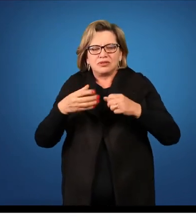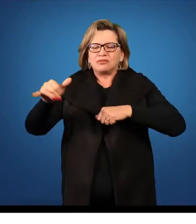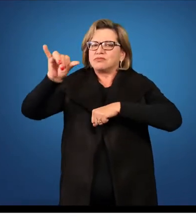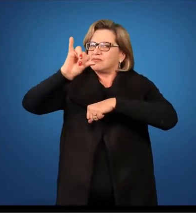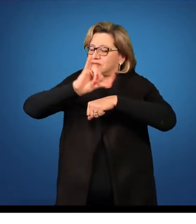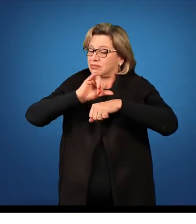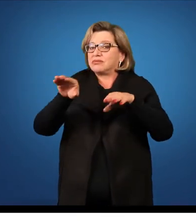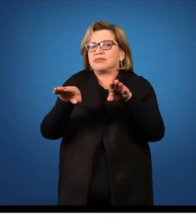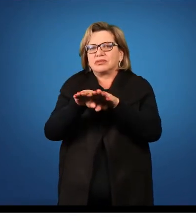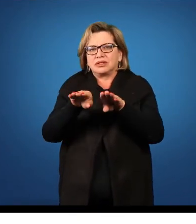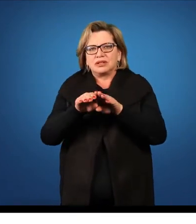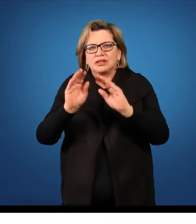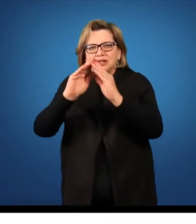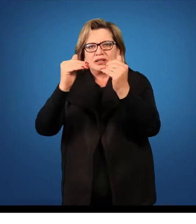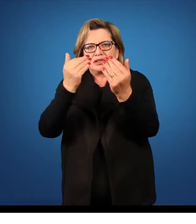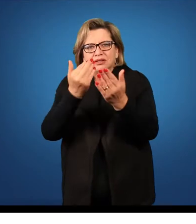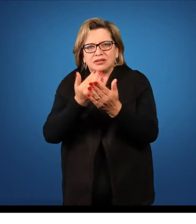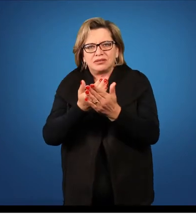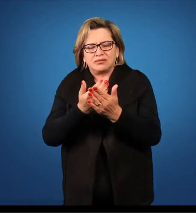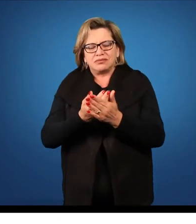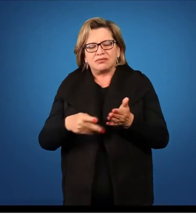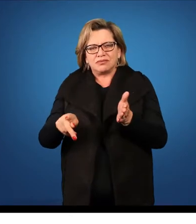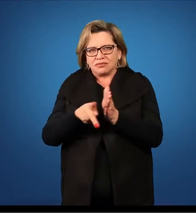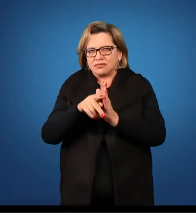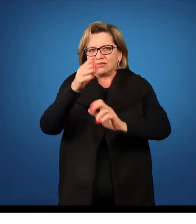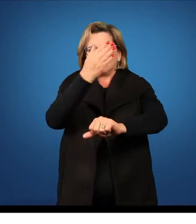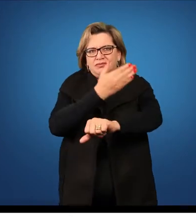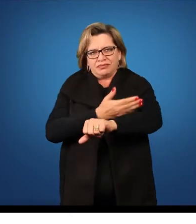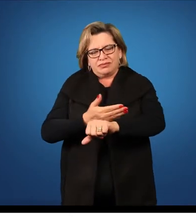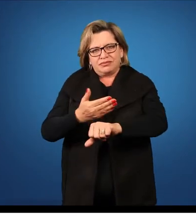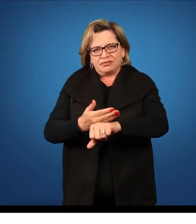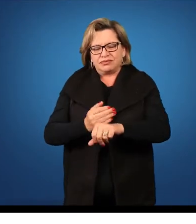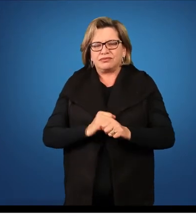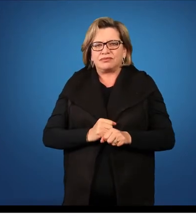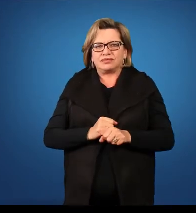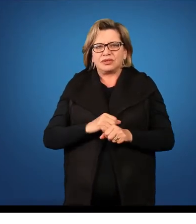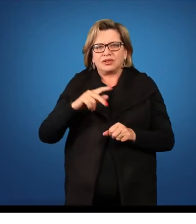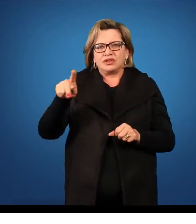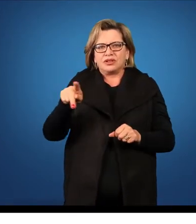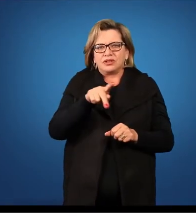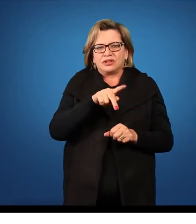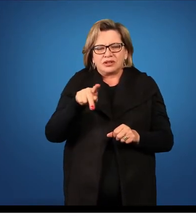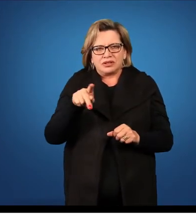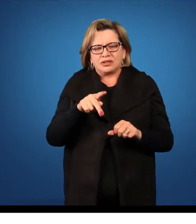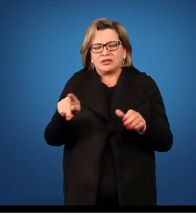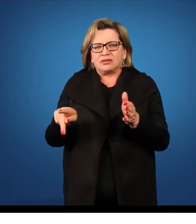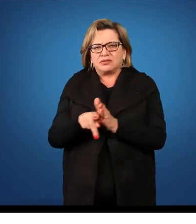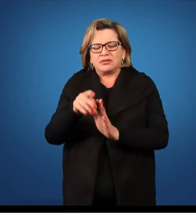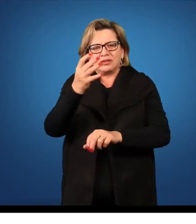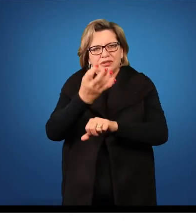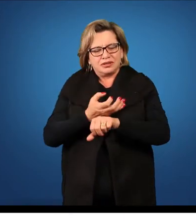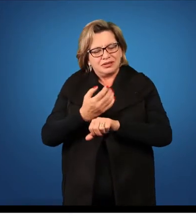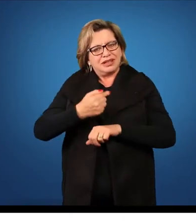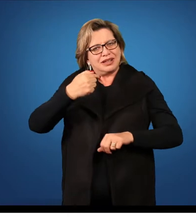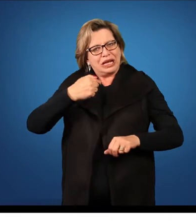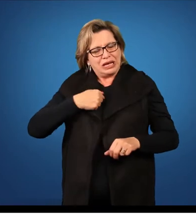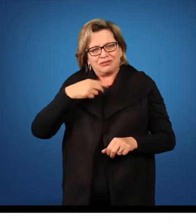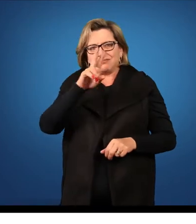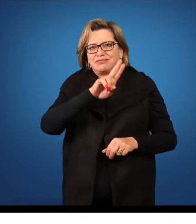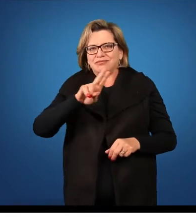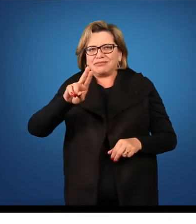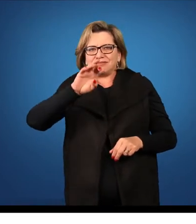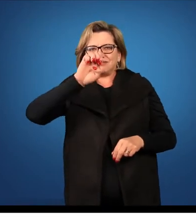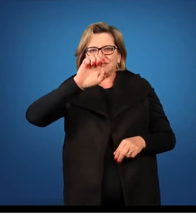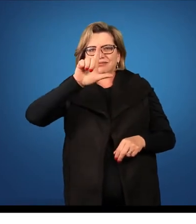polos e em escolas com acidente de estágio. Os professores da disciplina vão ser eu, Eliane